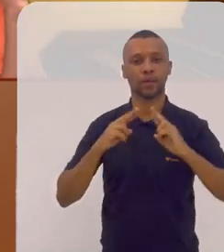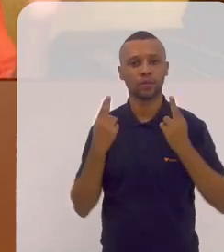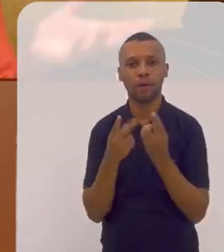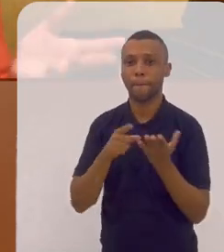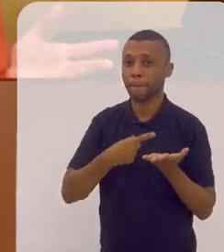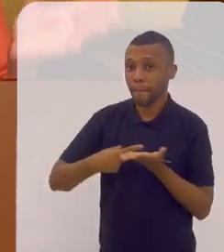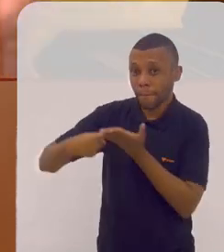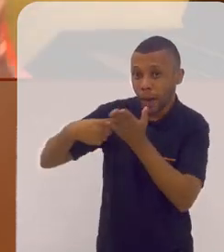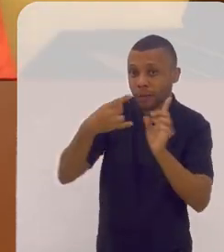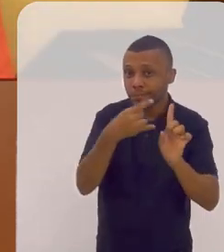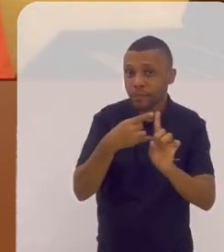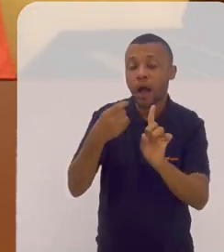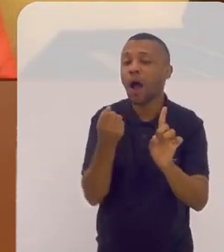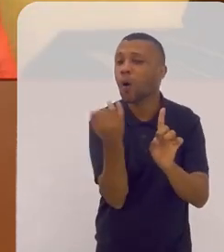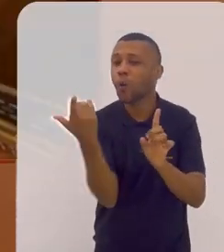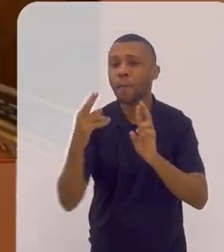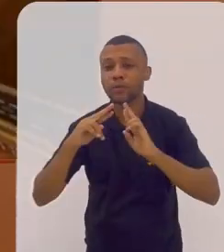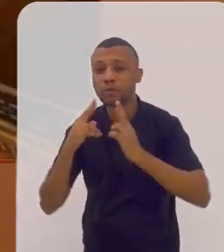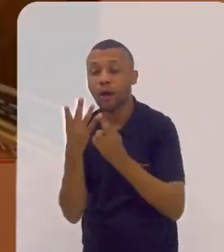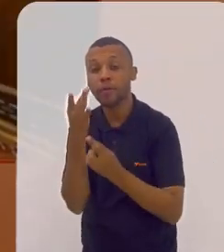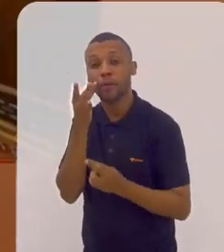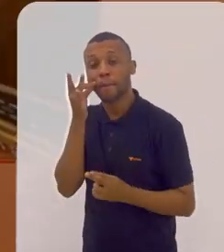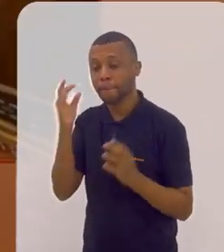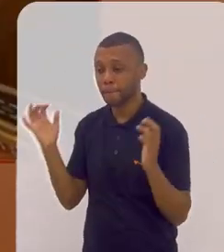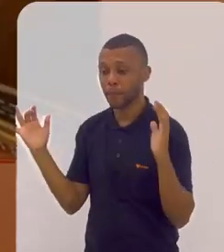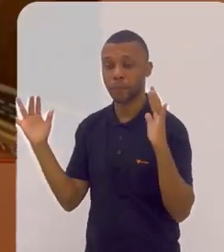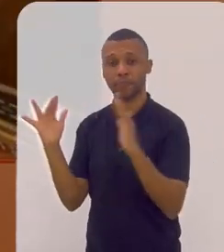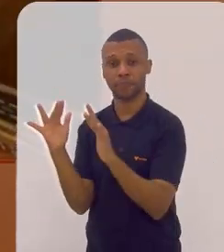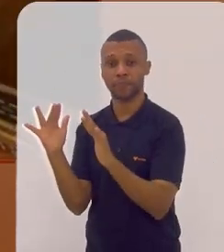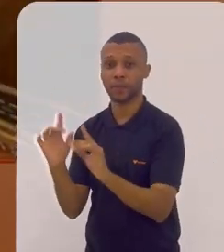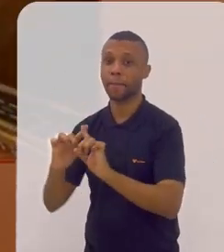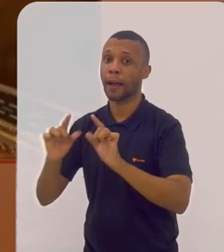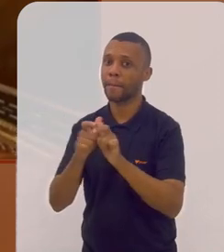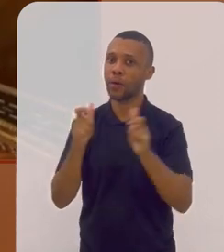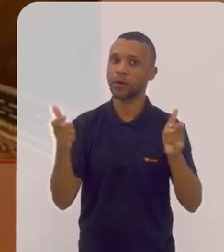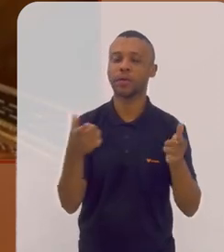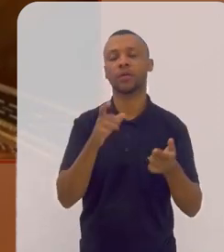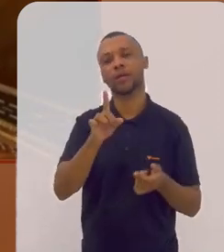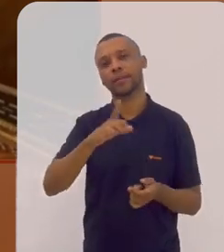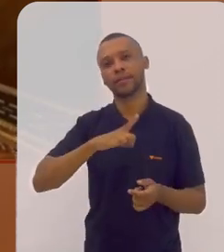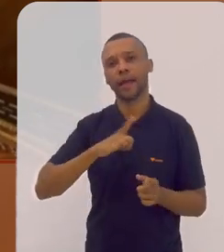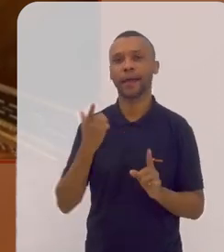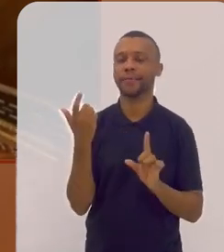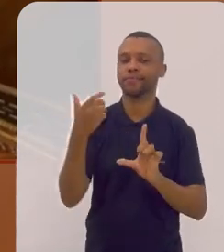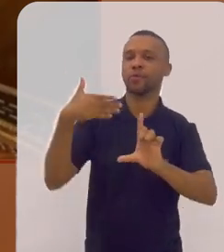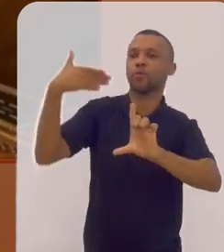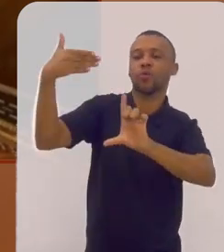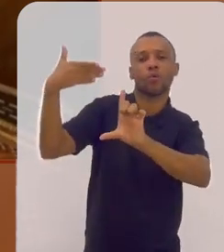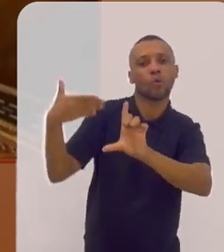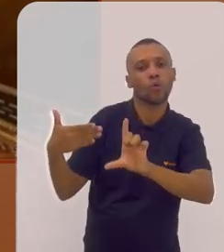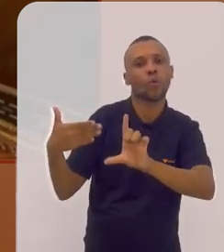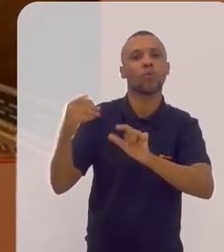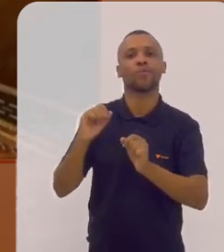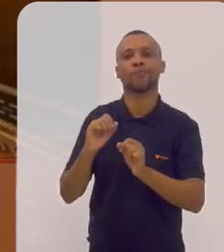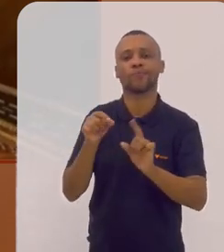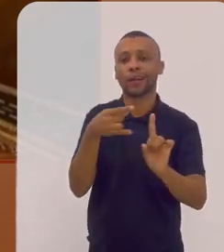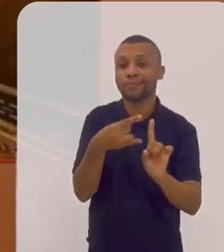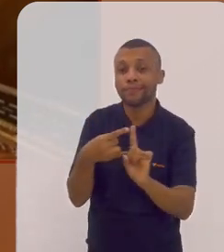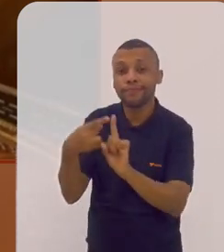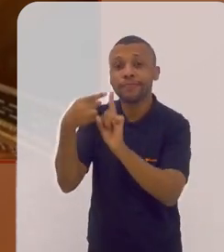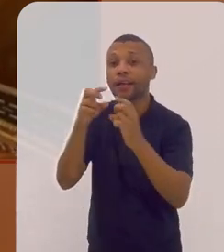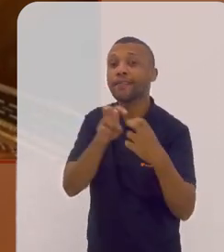as reuniões algumas são presenciais mas a maior parte delas é através de videoconferência através de